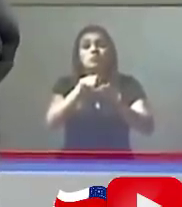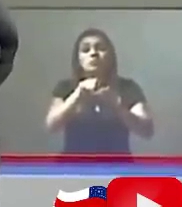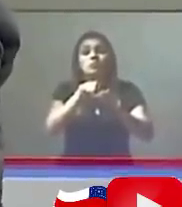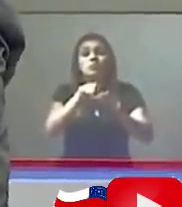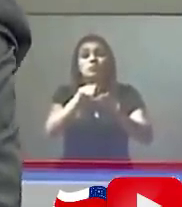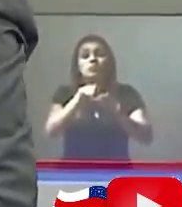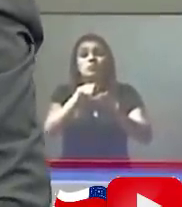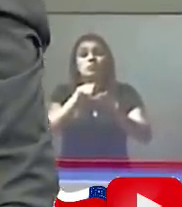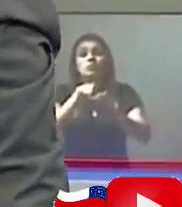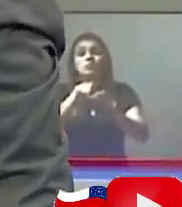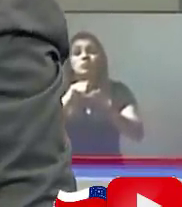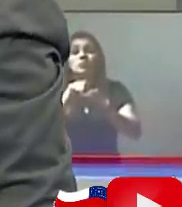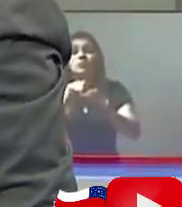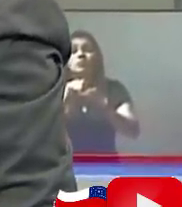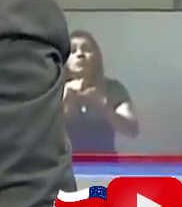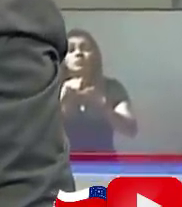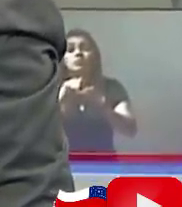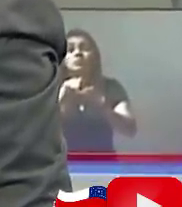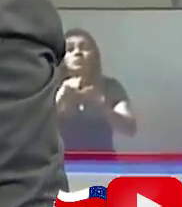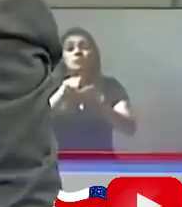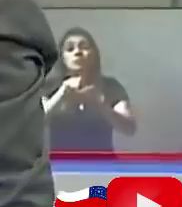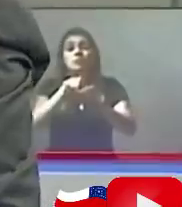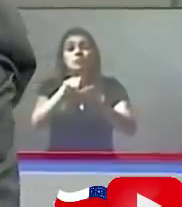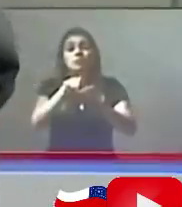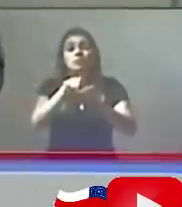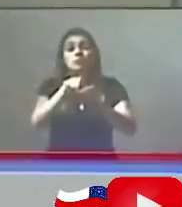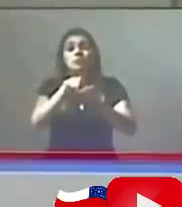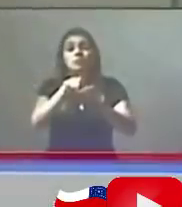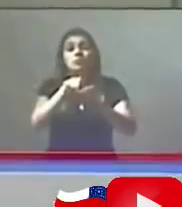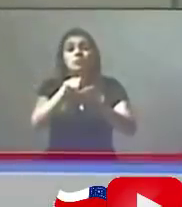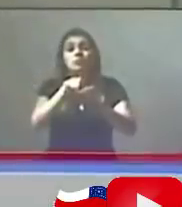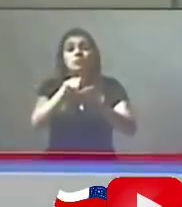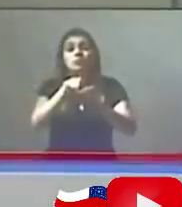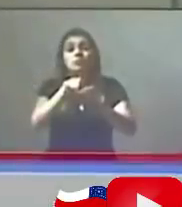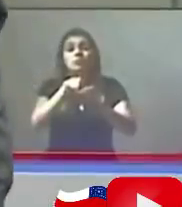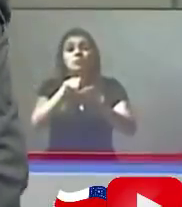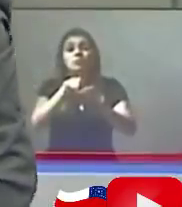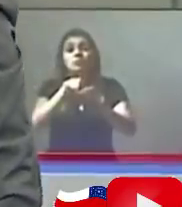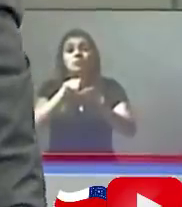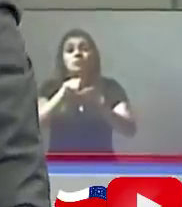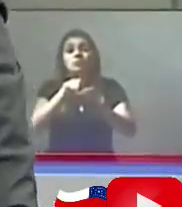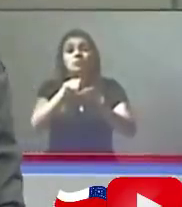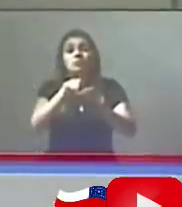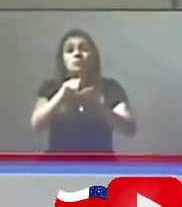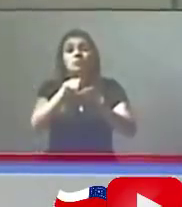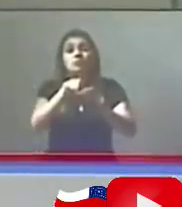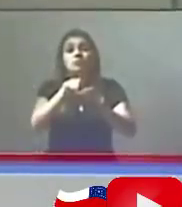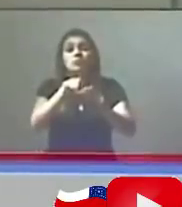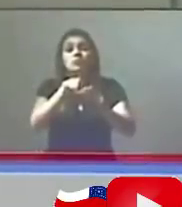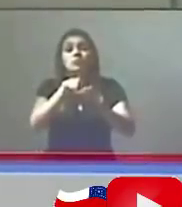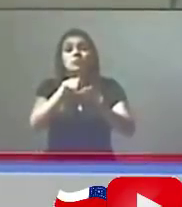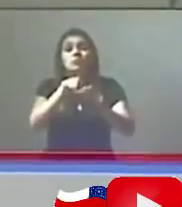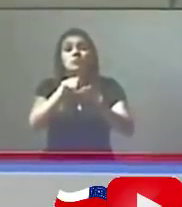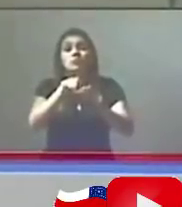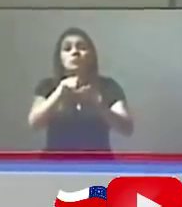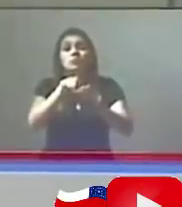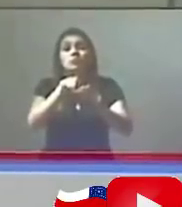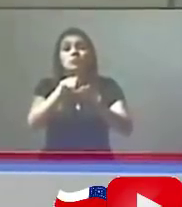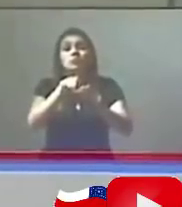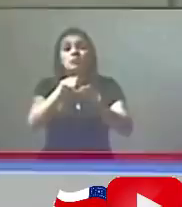ser o secretário. Sabe? Ou não... Acessor do Papa. Diz, olha, pessoal da Itália, relaxe.